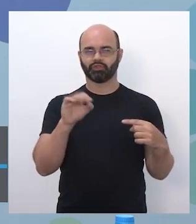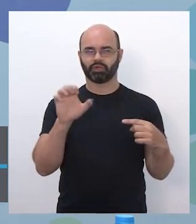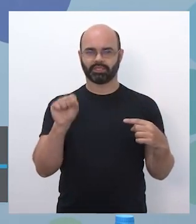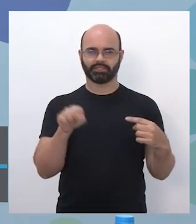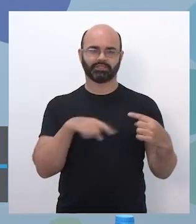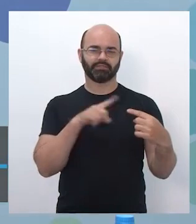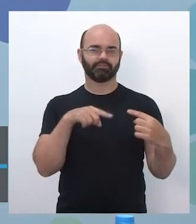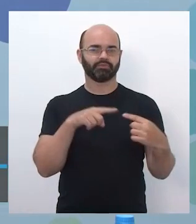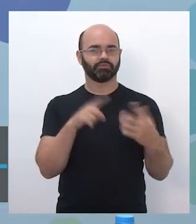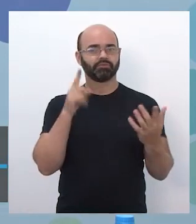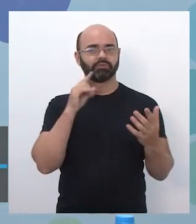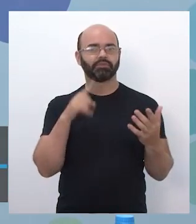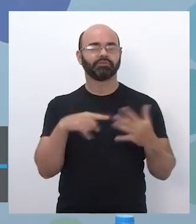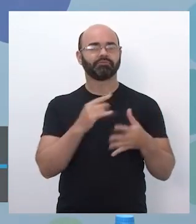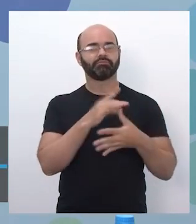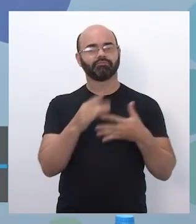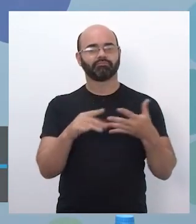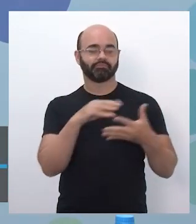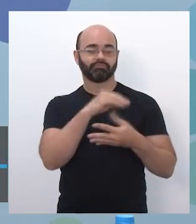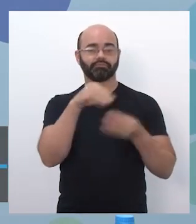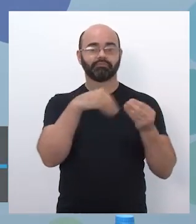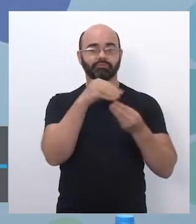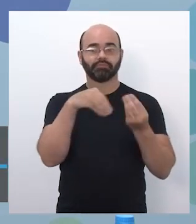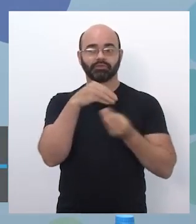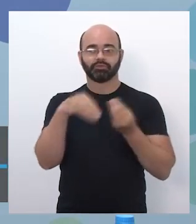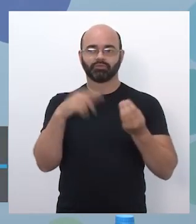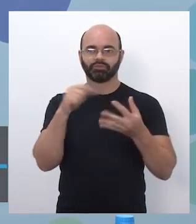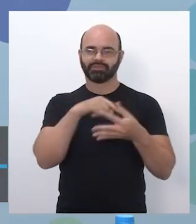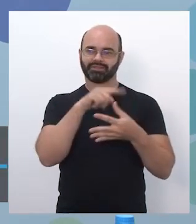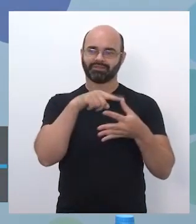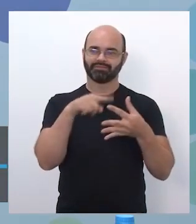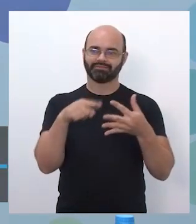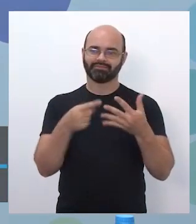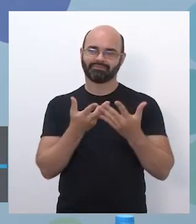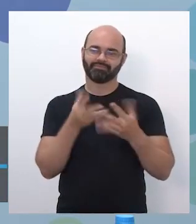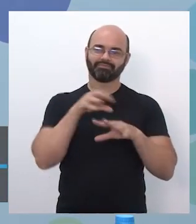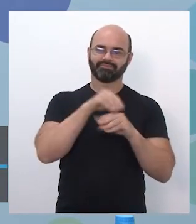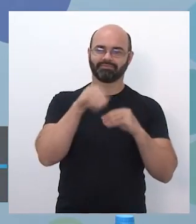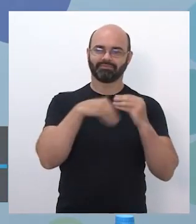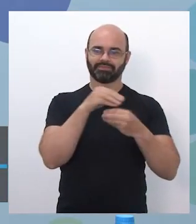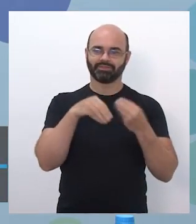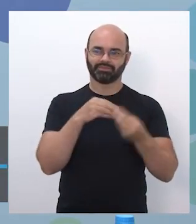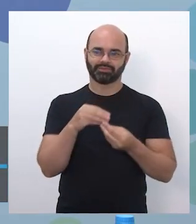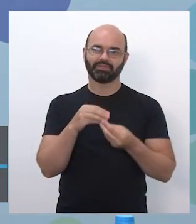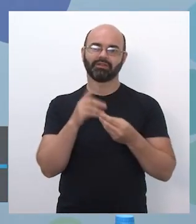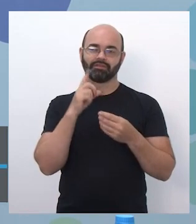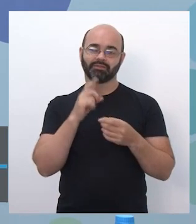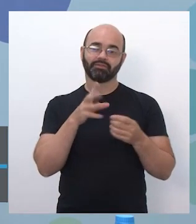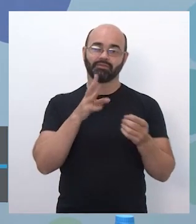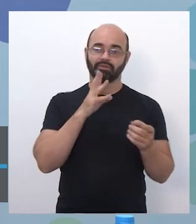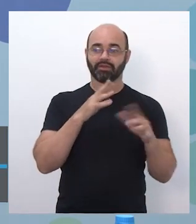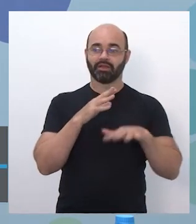mundo em que os problemas são muito complexos e eles demandam habilidades e demandam conhecimento de diferentes áreas